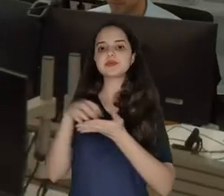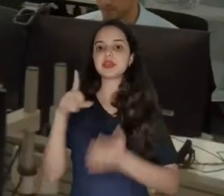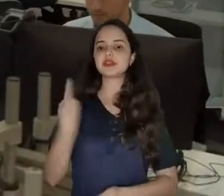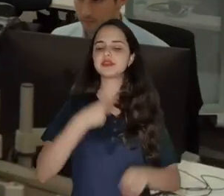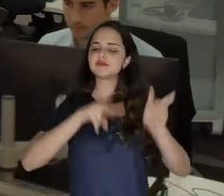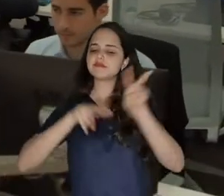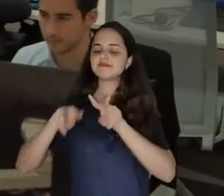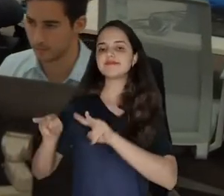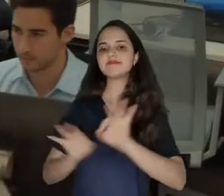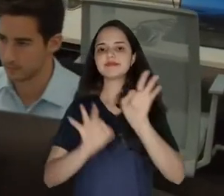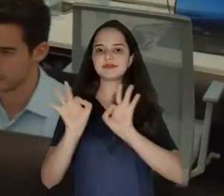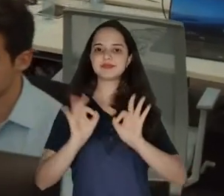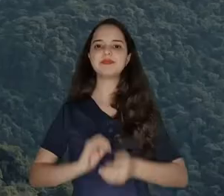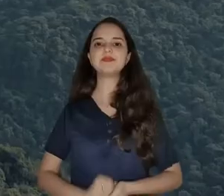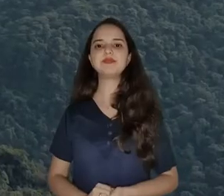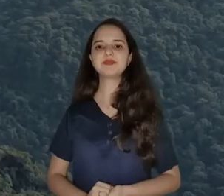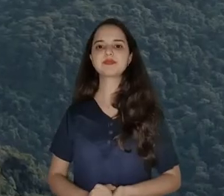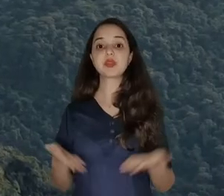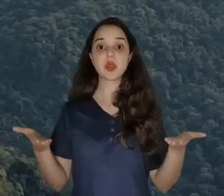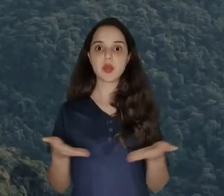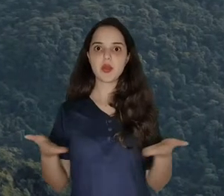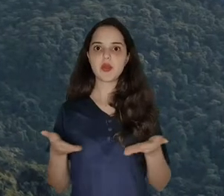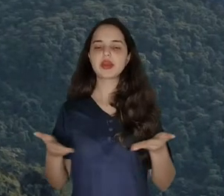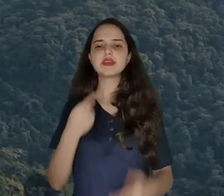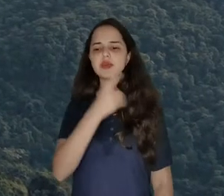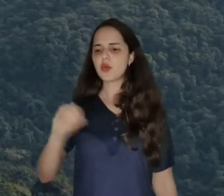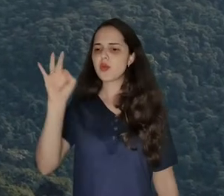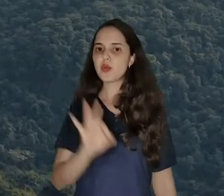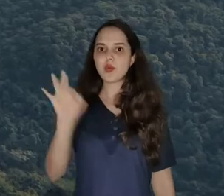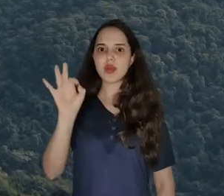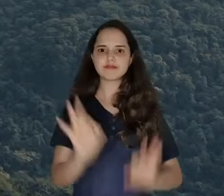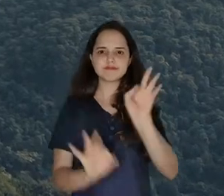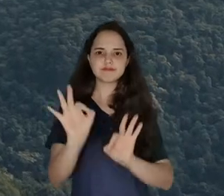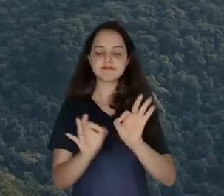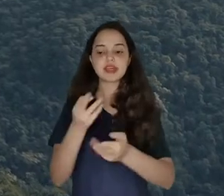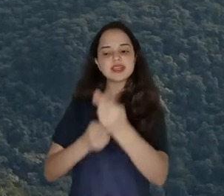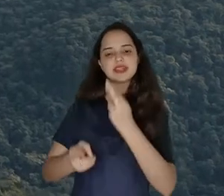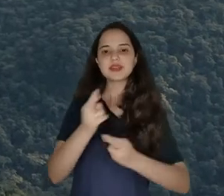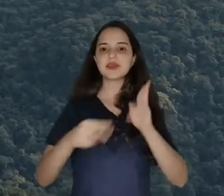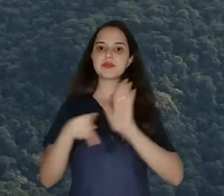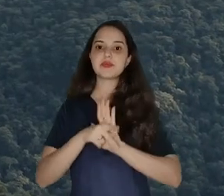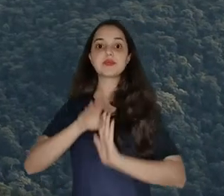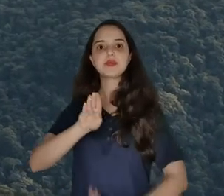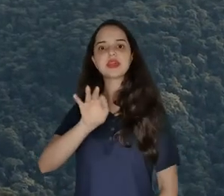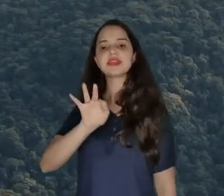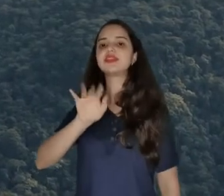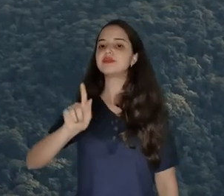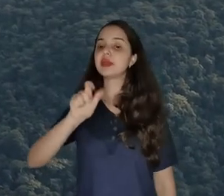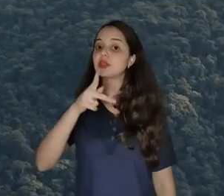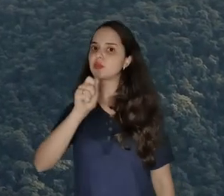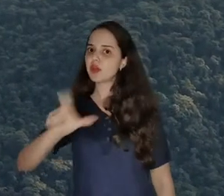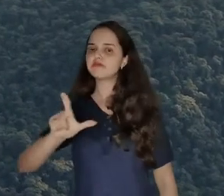balizam as nossas análises de operações. Hoje, 100% das operações e relacionamentos do BTG